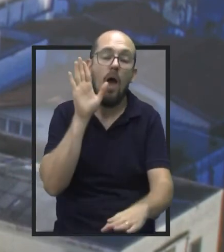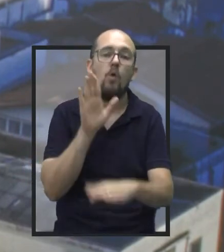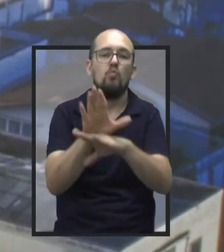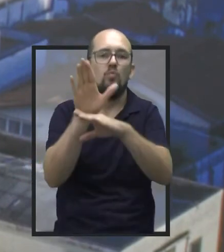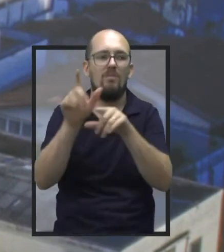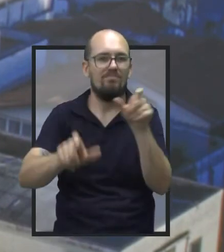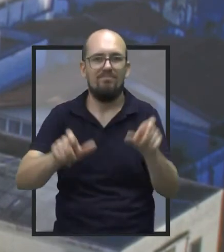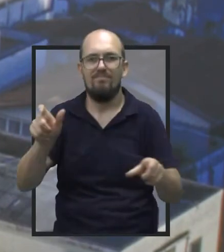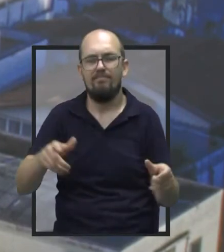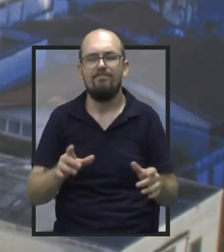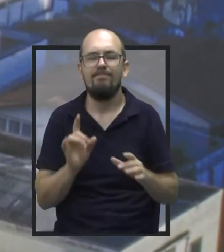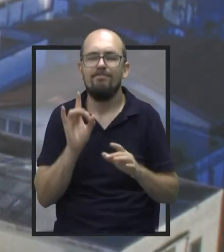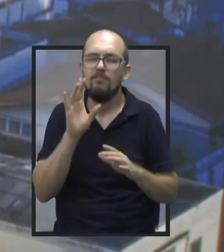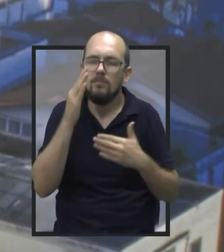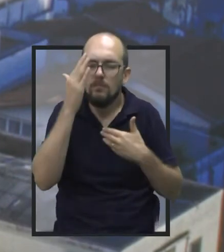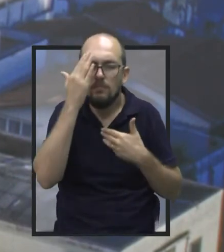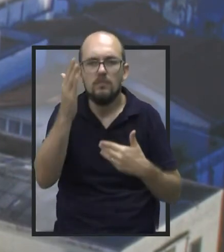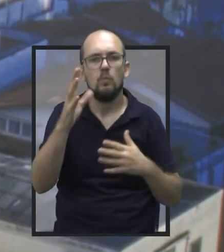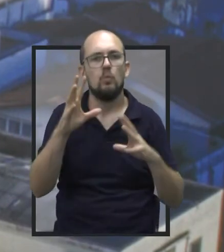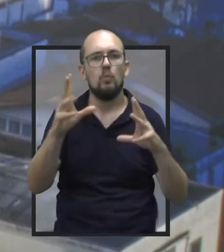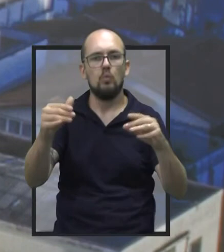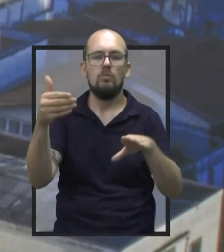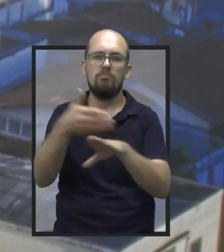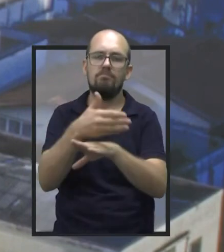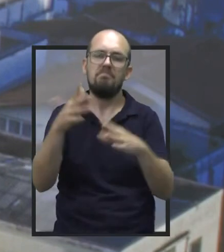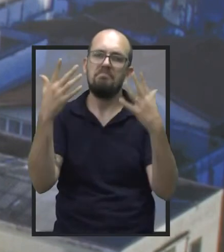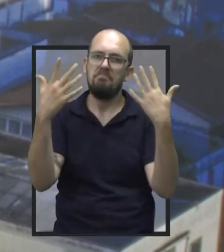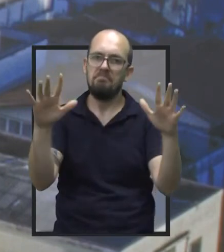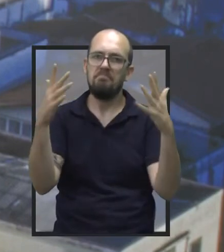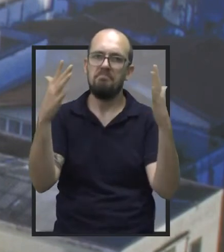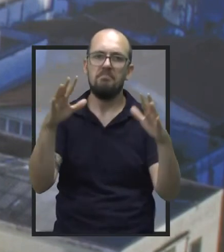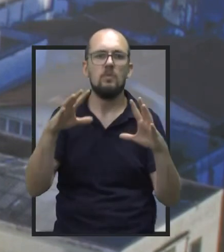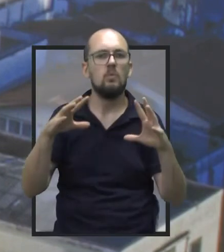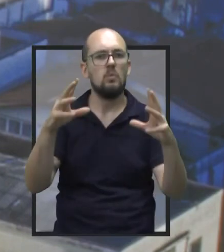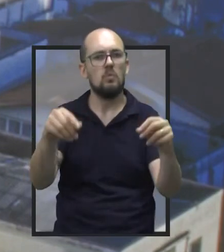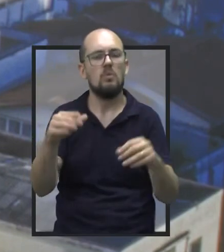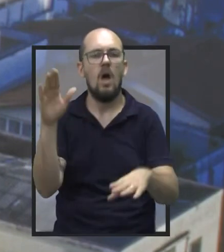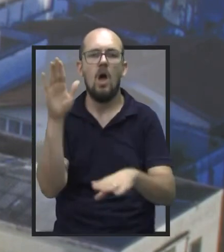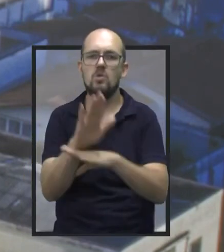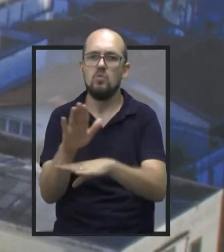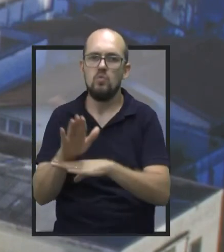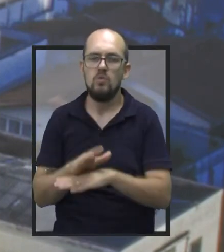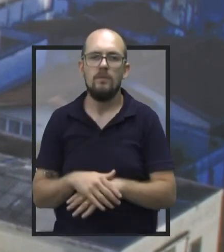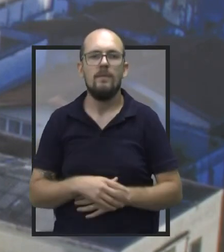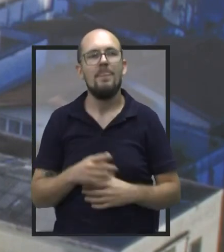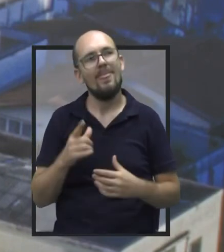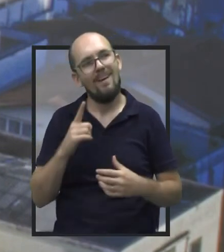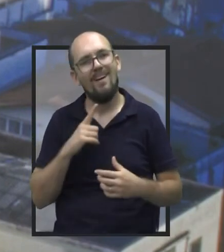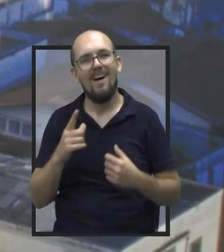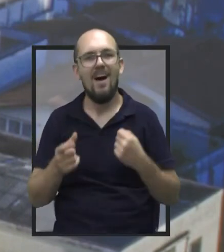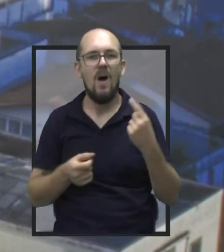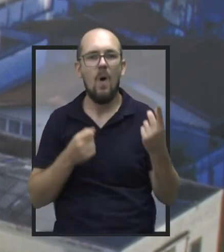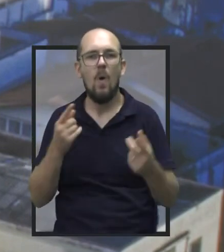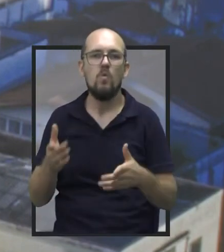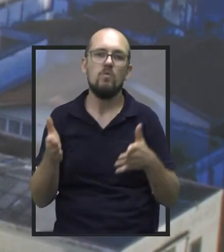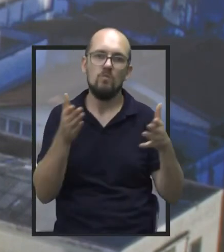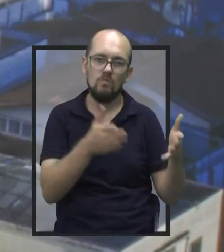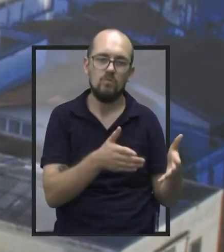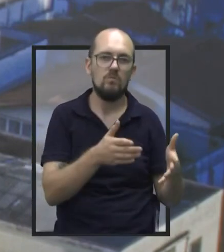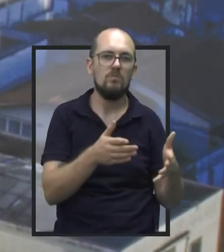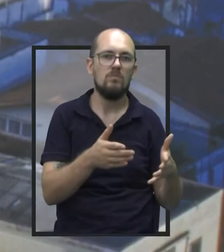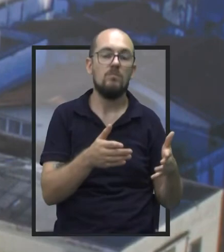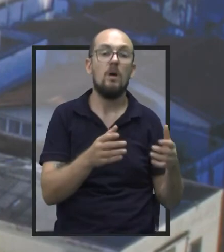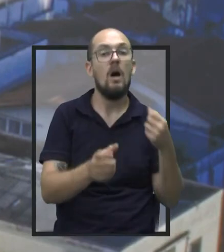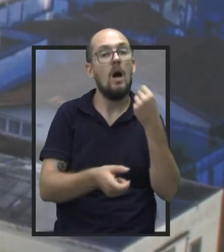eu só agradeço a todos que participaram, parabenizo a todos, né? Que de alguma forma puderam ajudar. Tem aqueles que estiveram ali e tem os anônimos